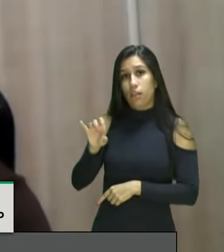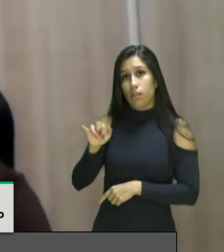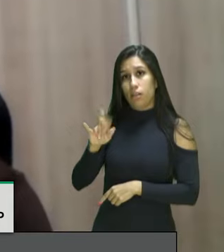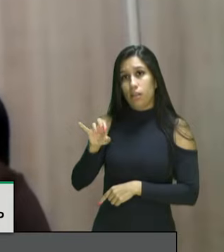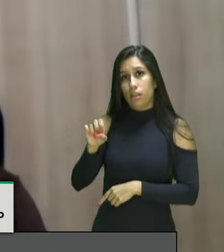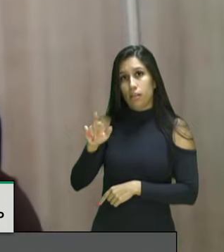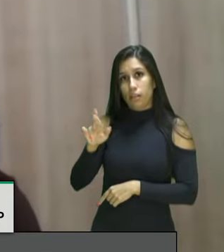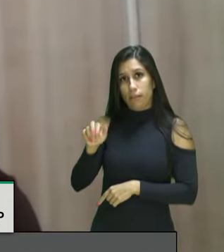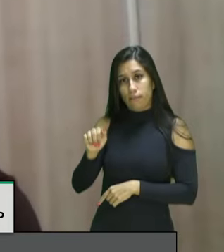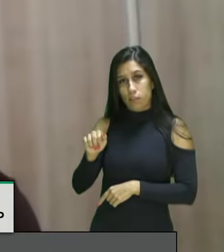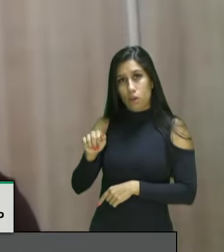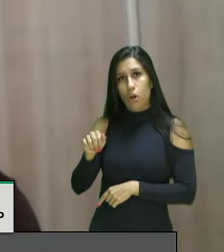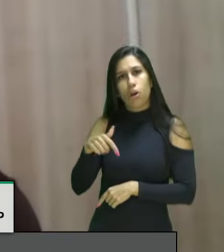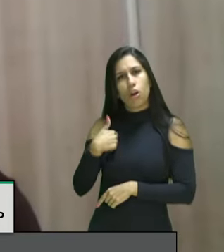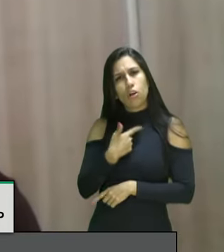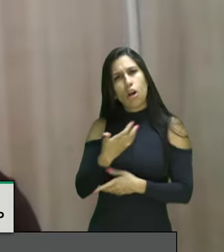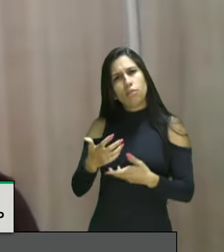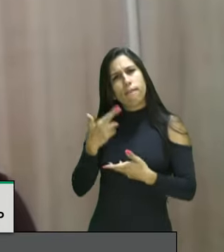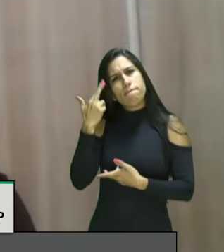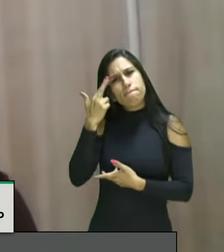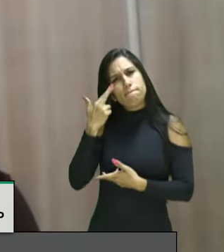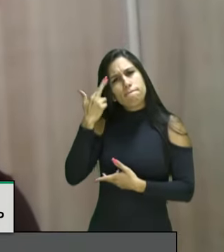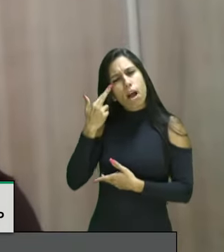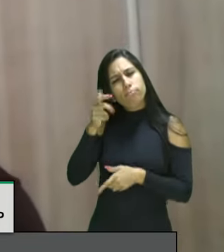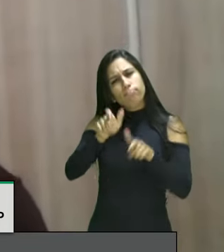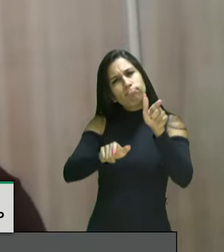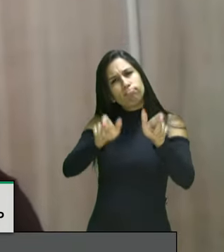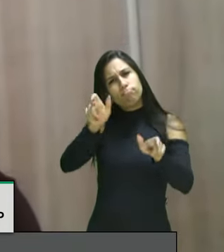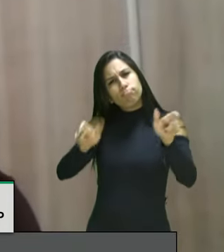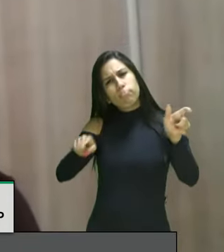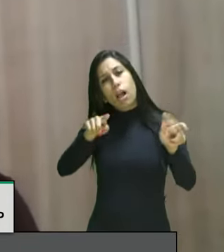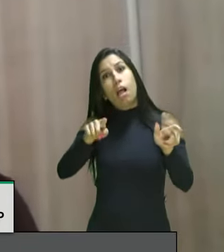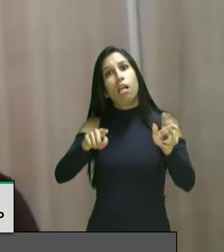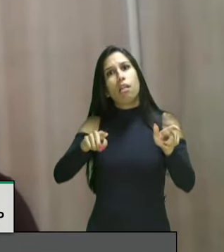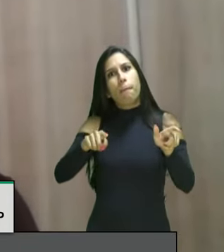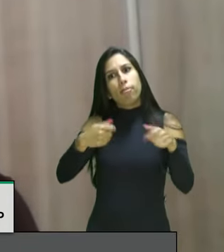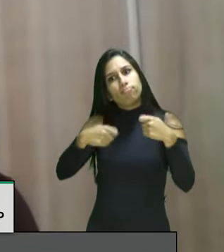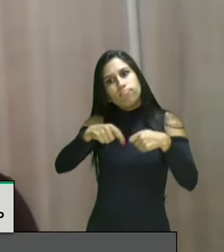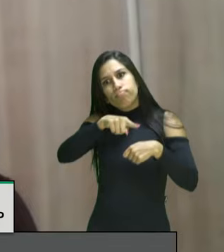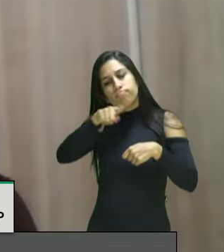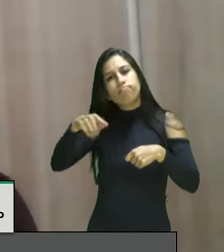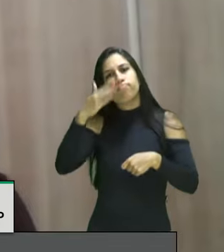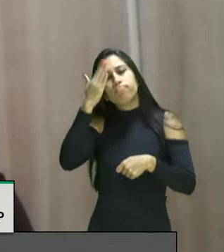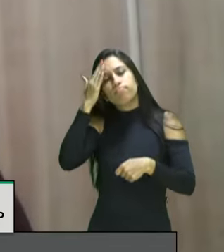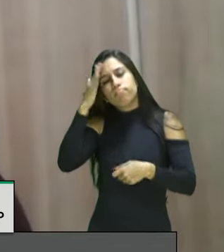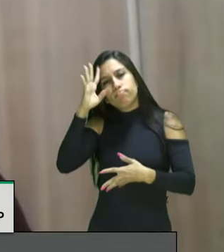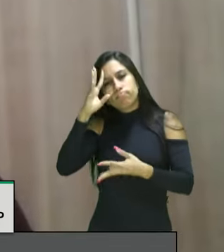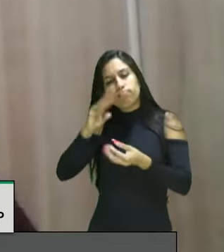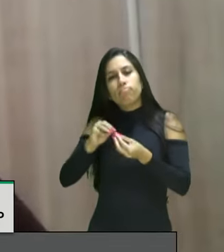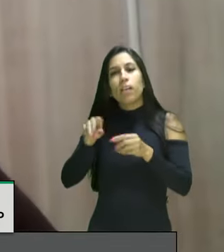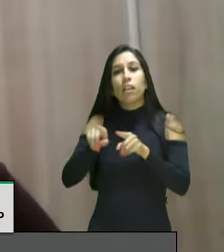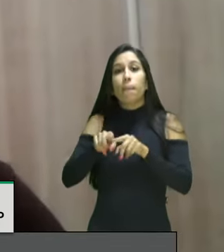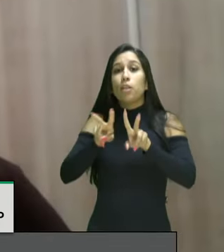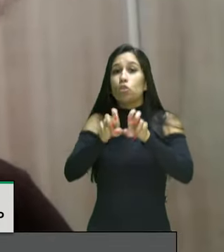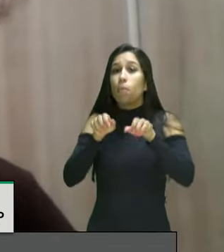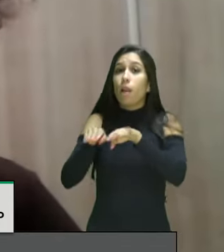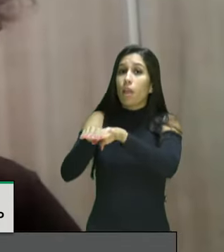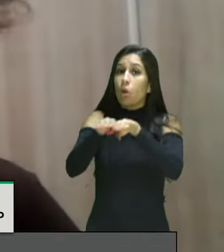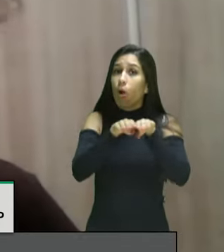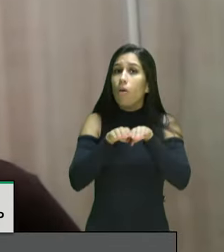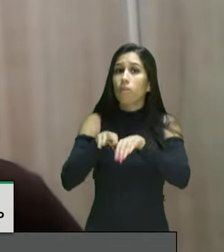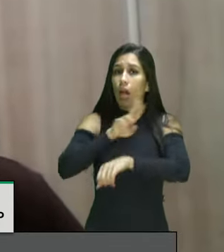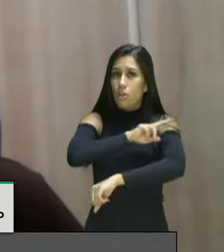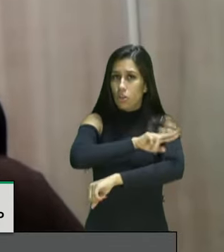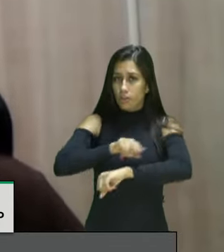fazer para promover uma reflexão necessária e avançar na pauta da equidade racial em todo o país eu